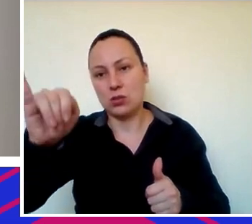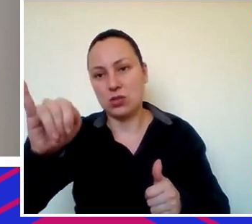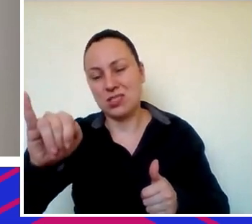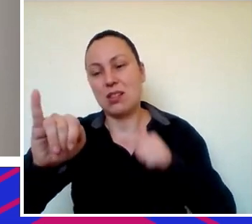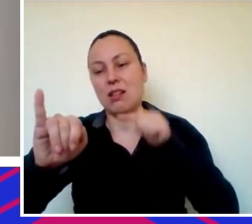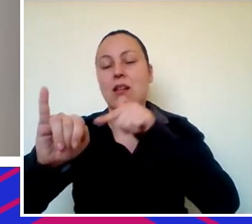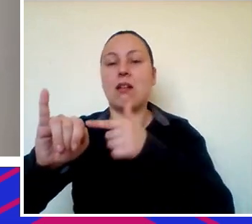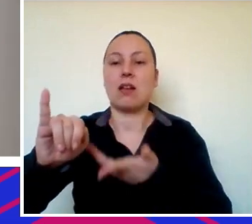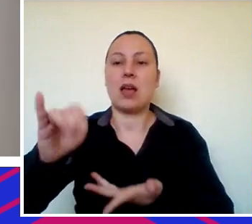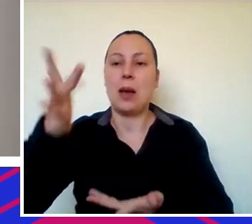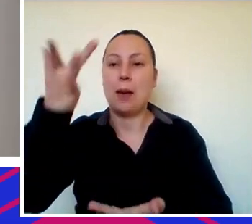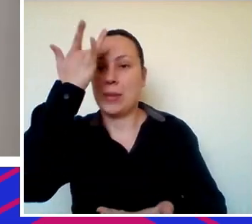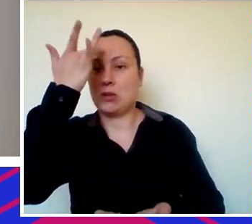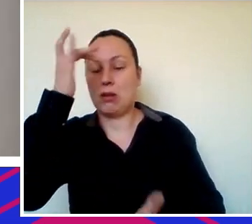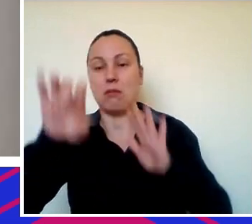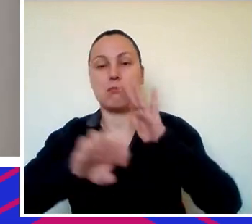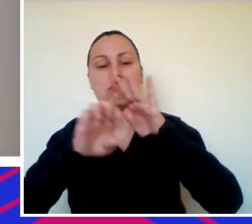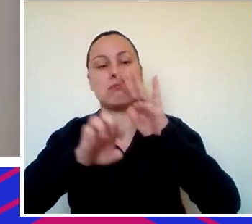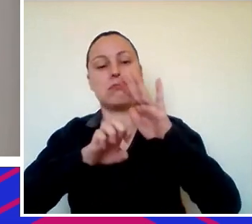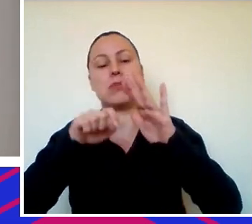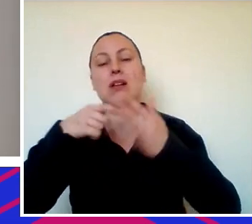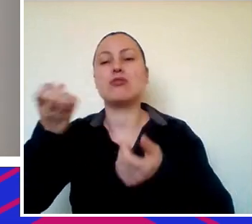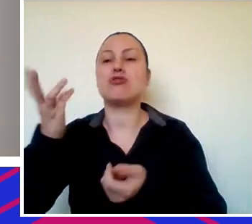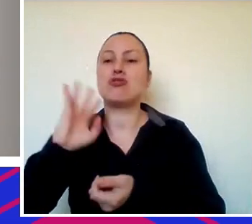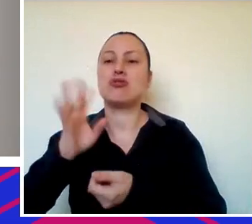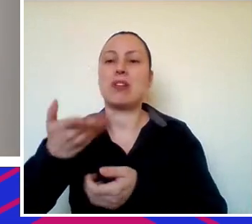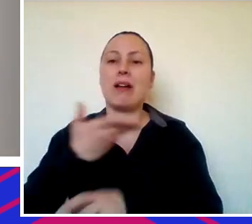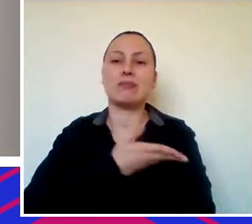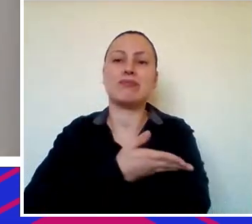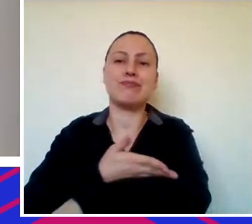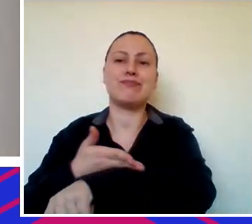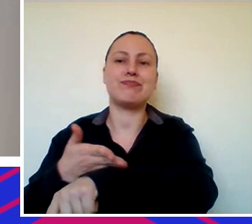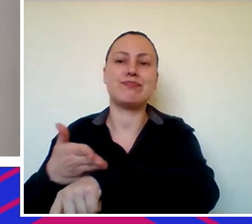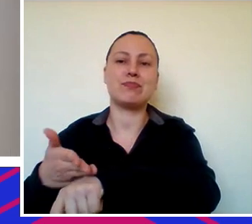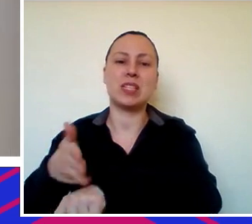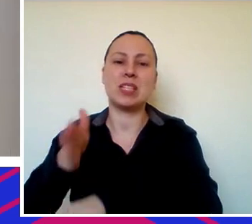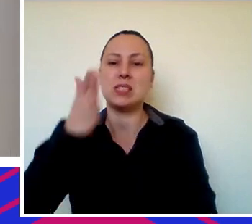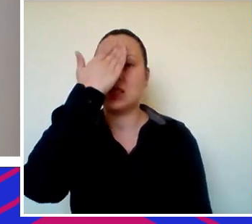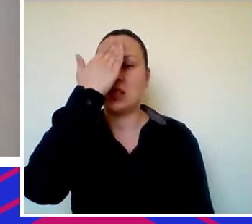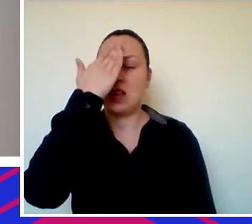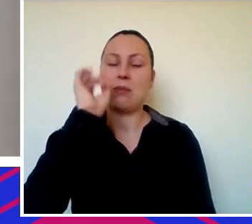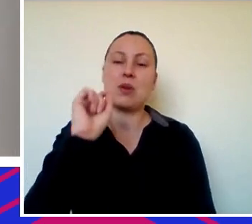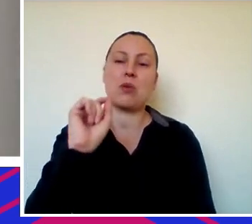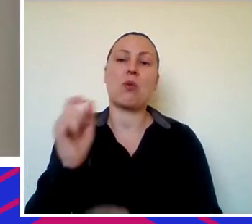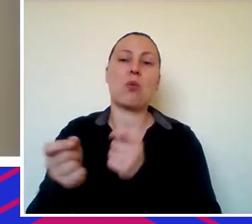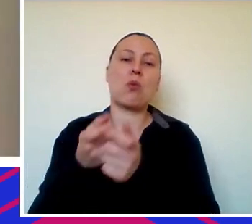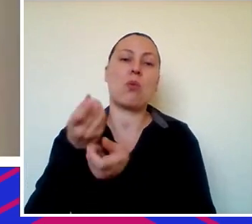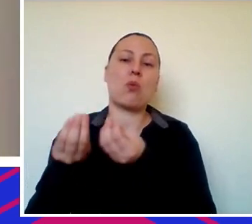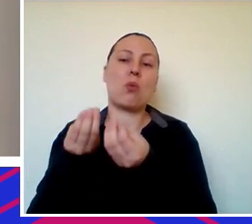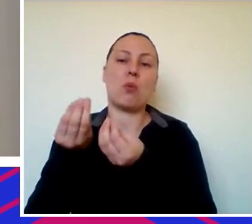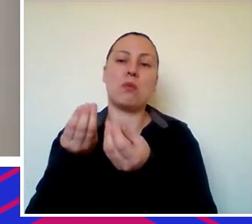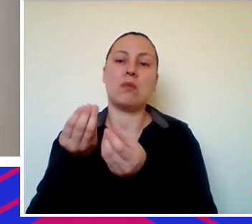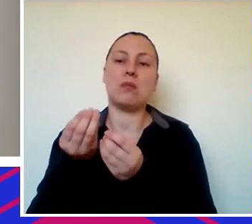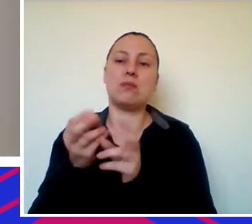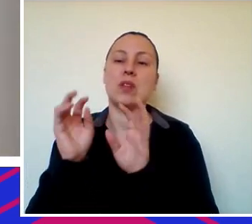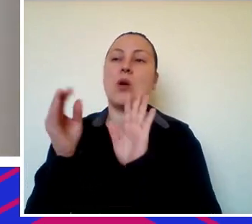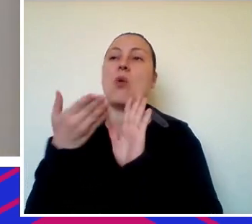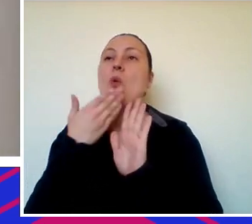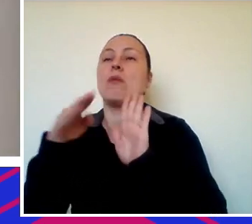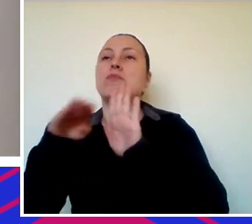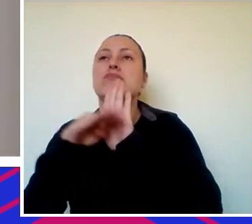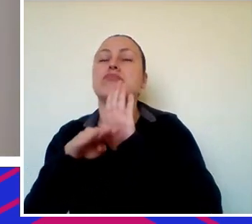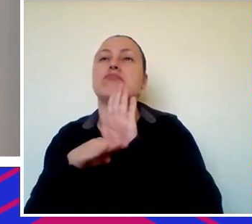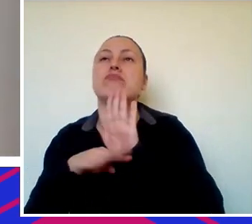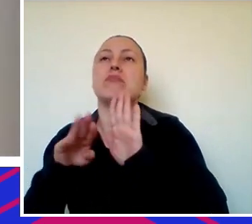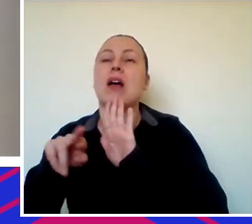coisa já está mais enraizada o pessoal já sabe mais o que procurar no equity o que são os termos de equity o